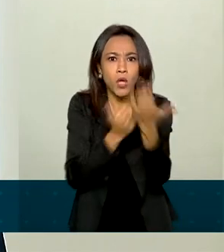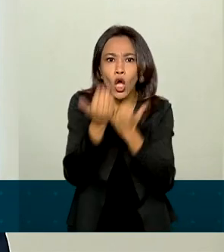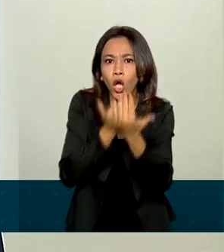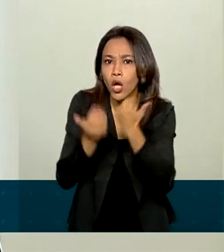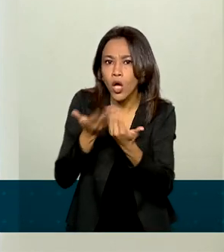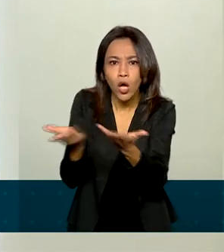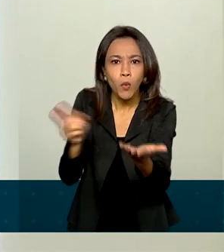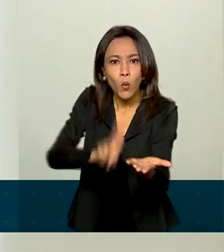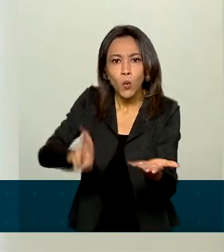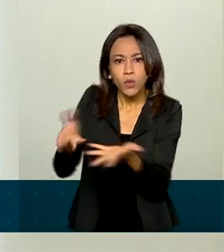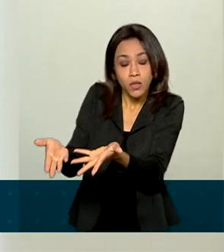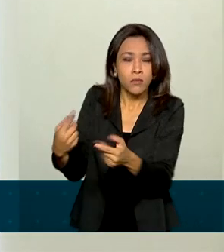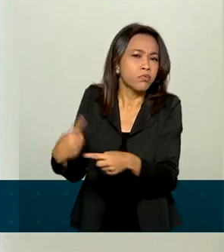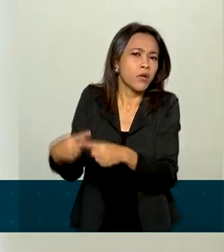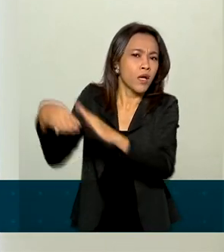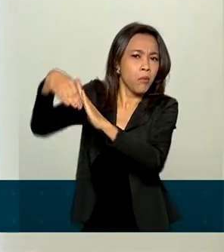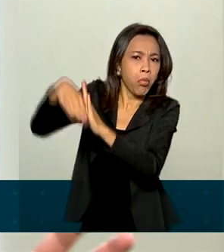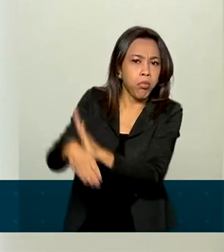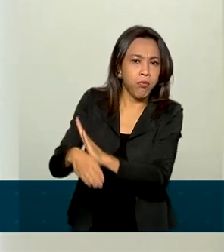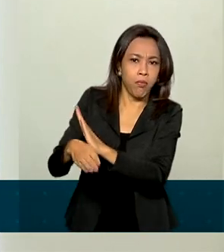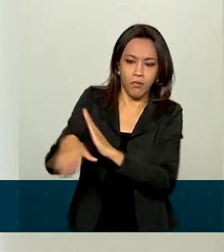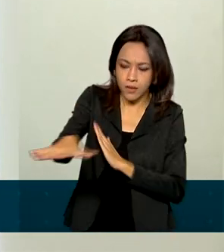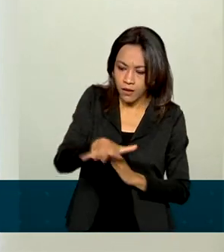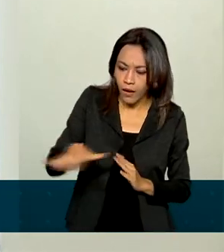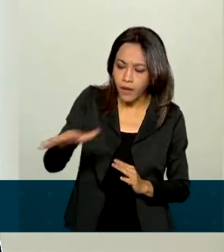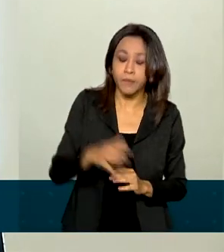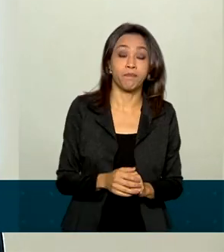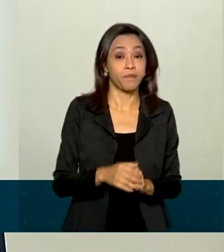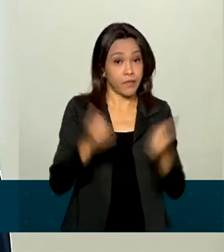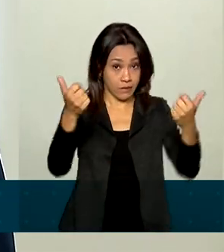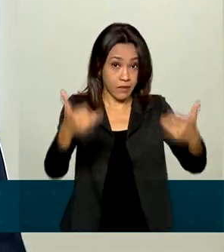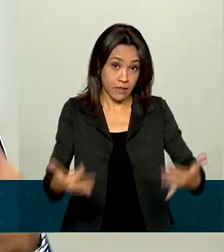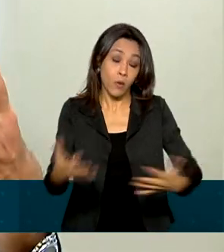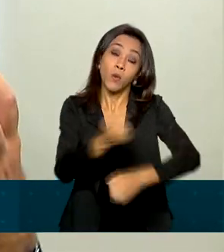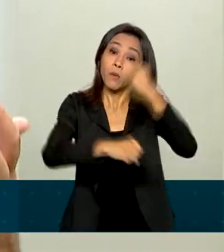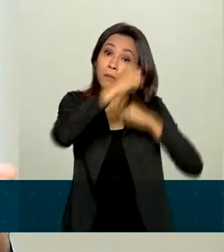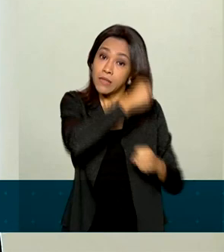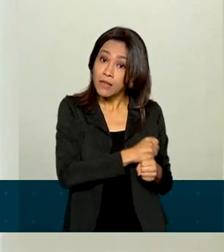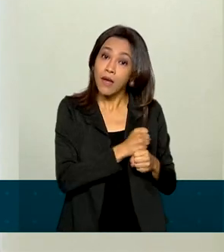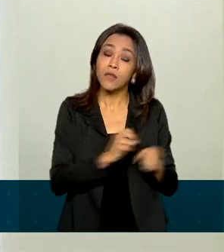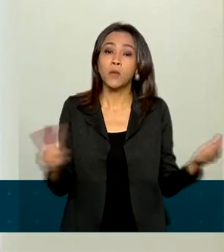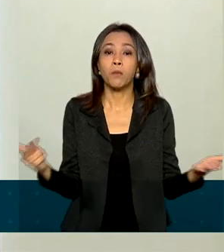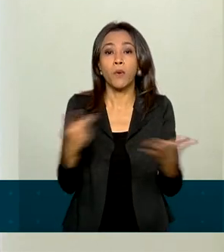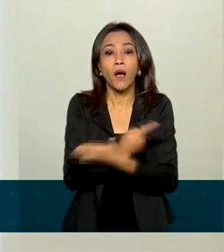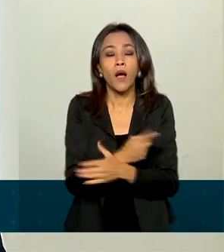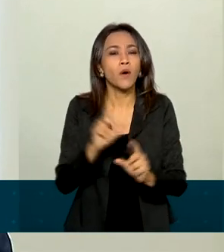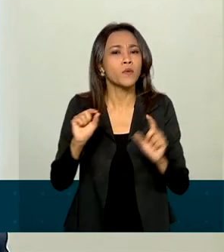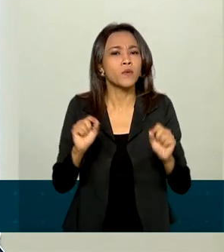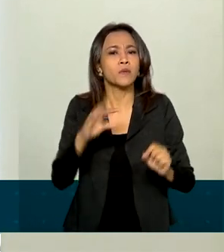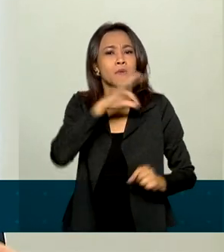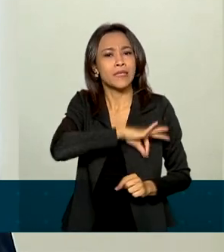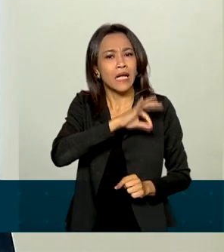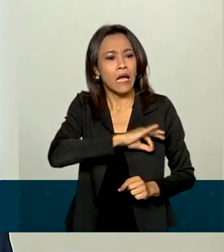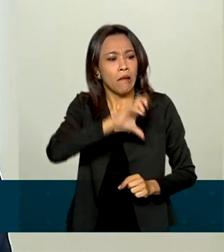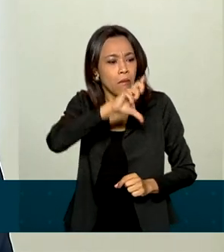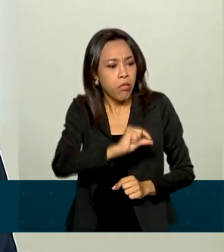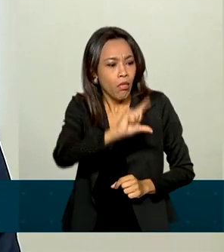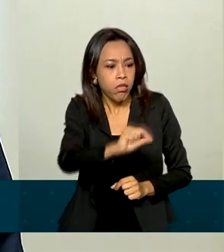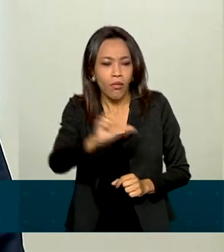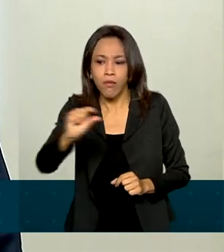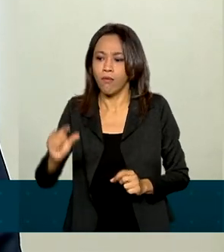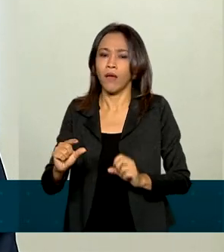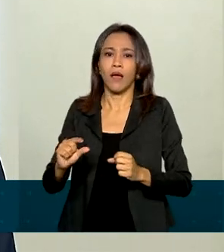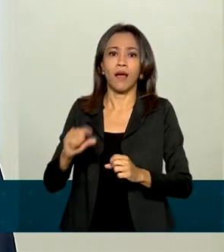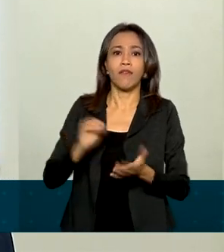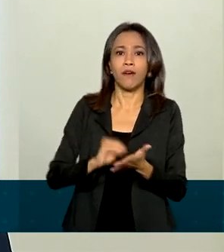o tempo todo? A principal explicação é que, no ano passado, em função da crise, em função da queda de renda e da insegurança gerada